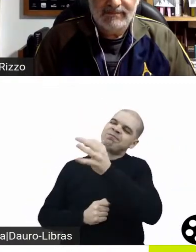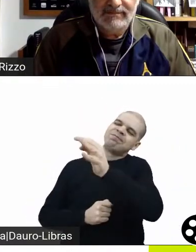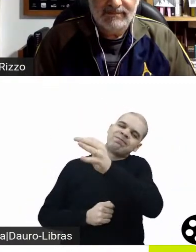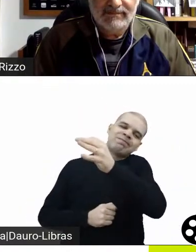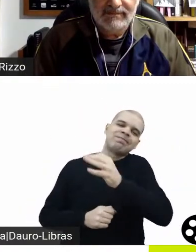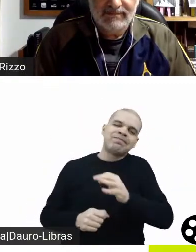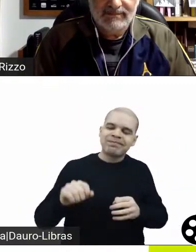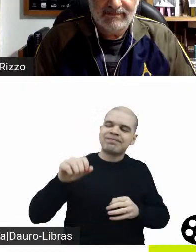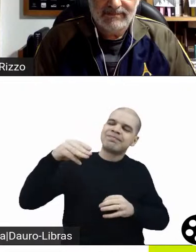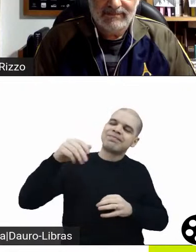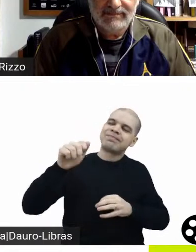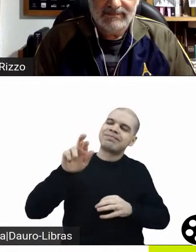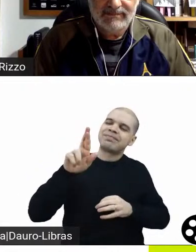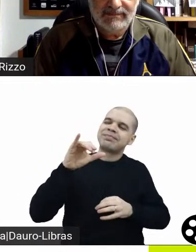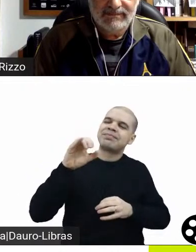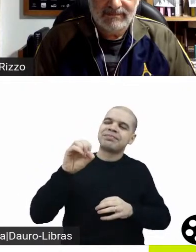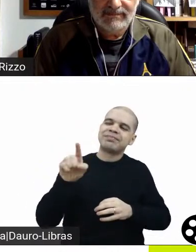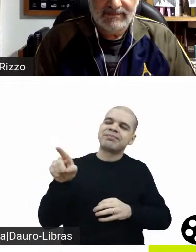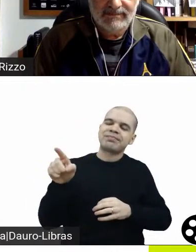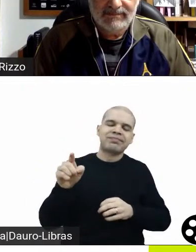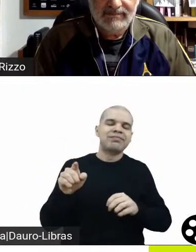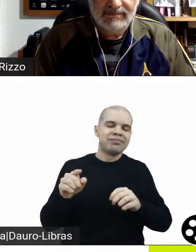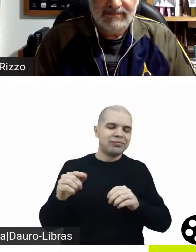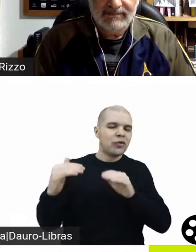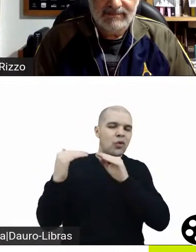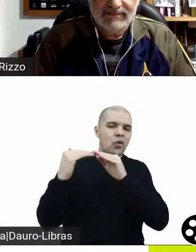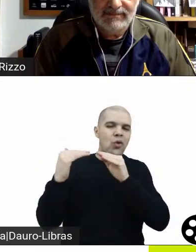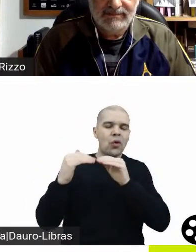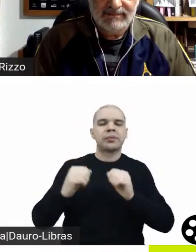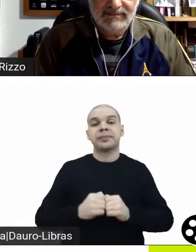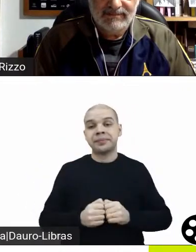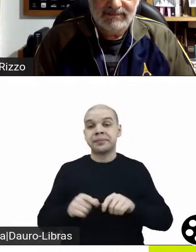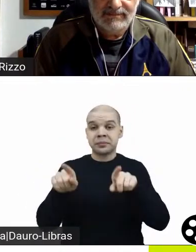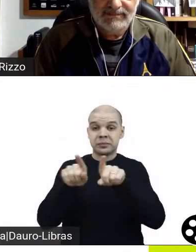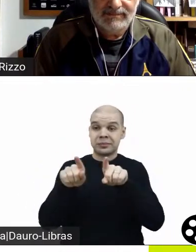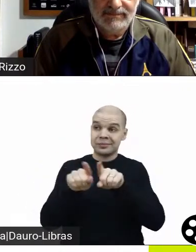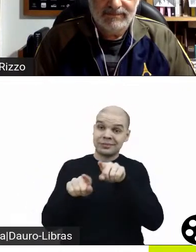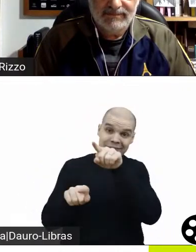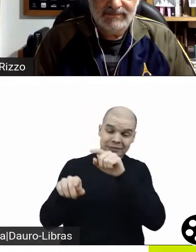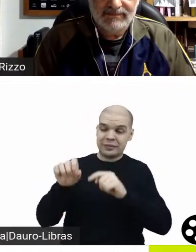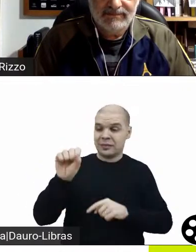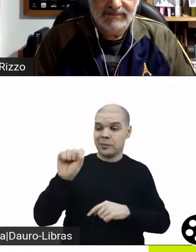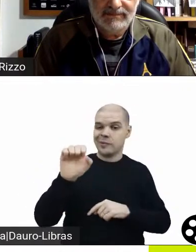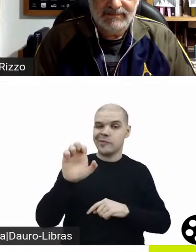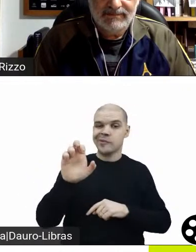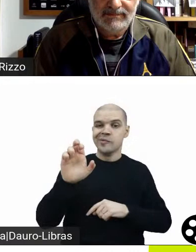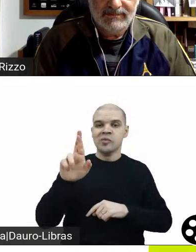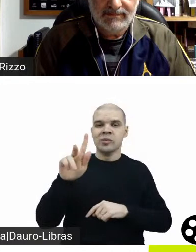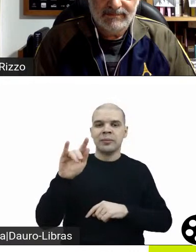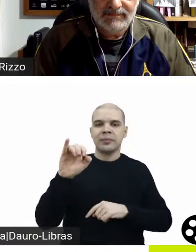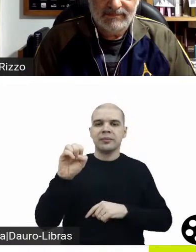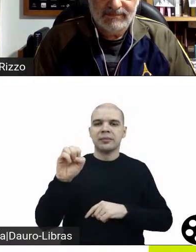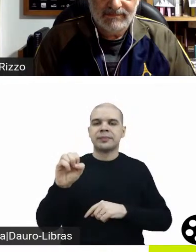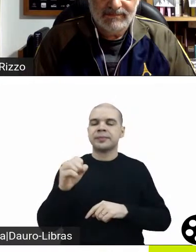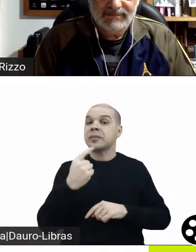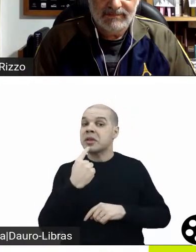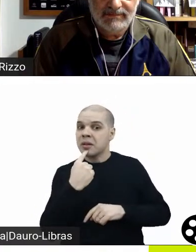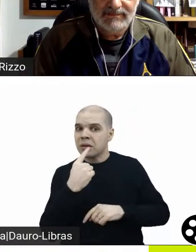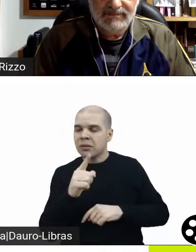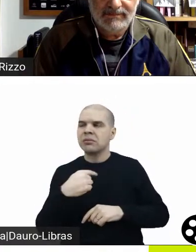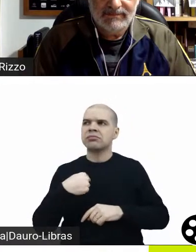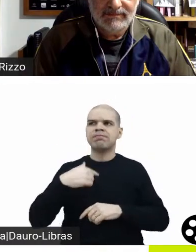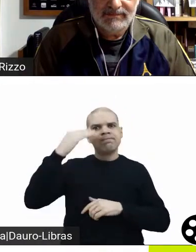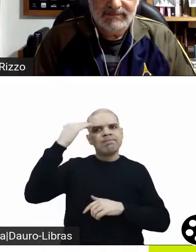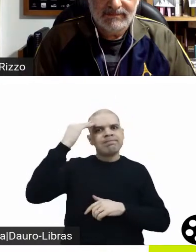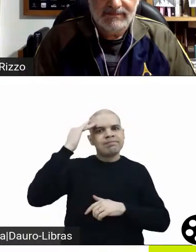Sérgio tocou numa coisa importante, que é a presença do papel feminino, das personagens femininas e das atrizes que compõem esse elenco, que eu acho que vale a pena